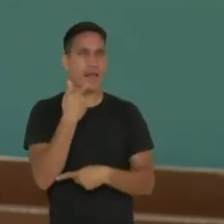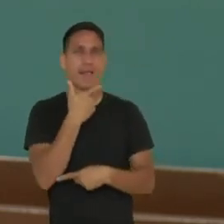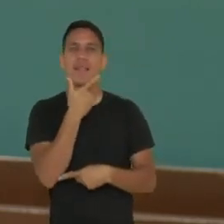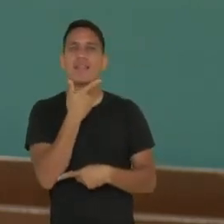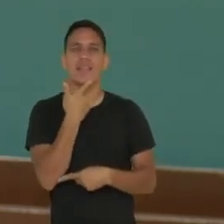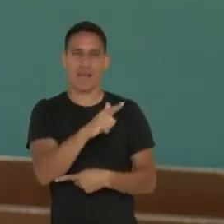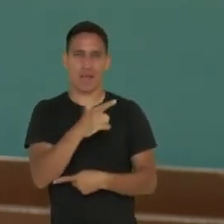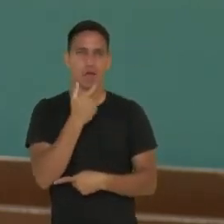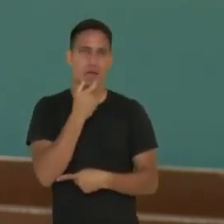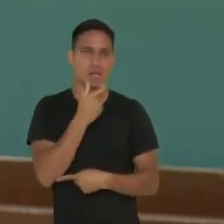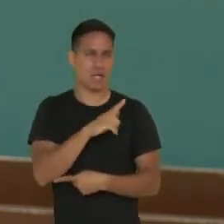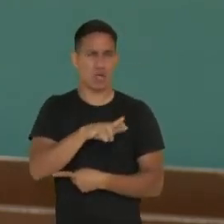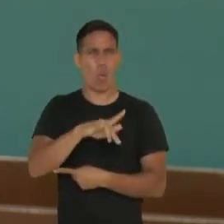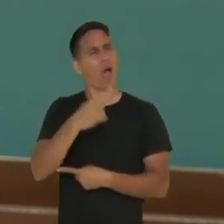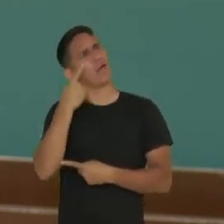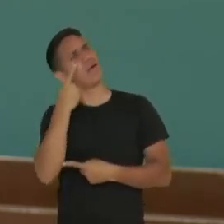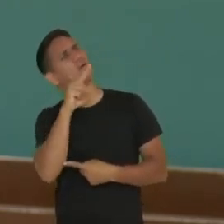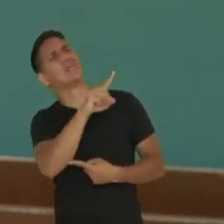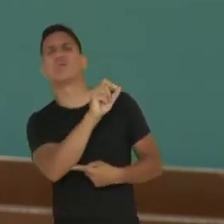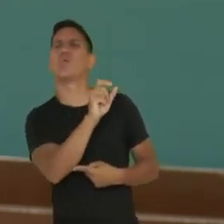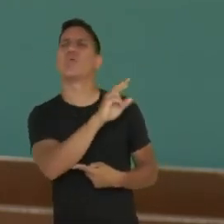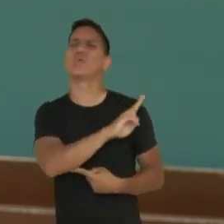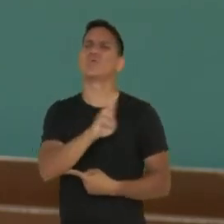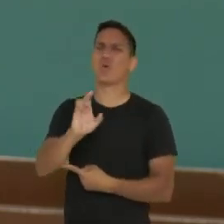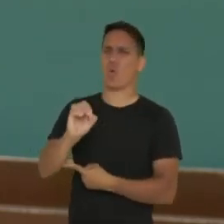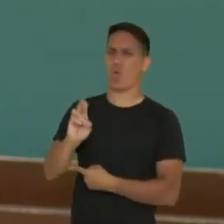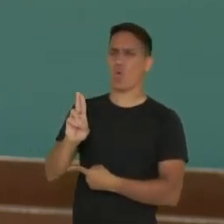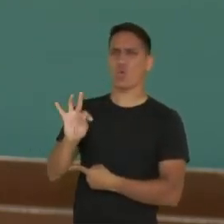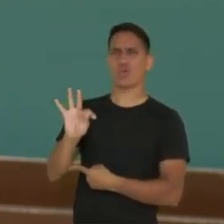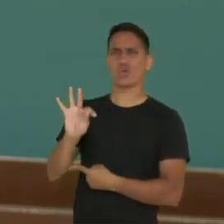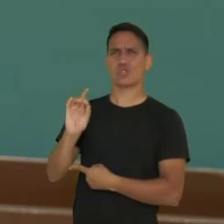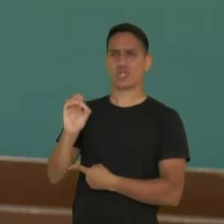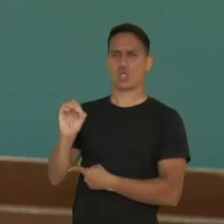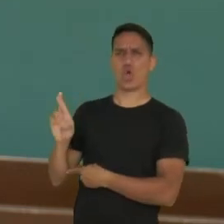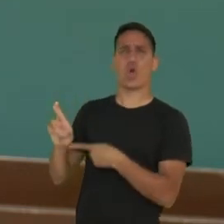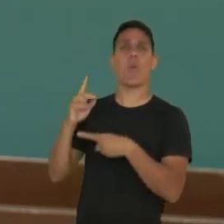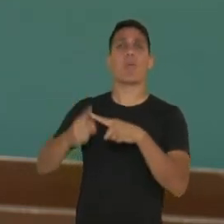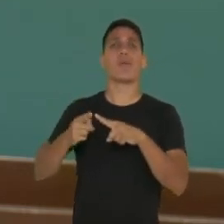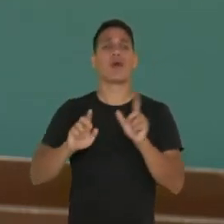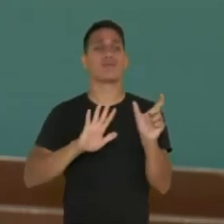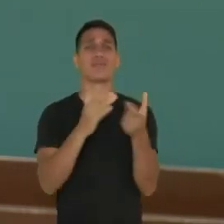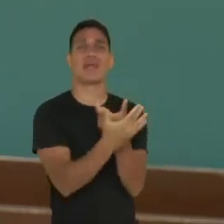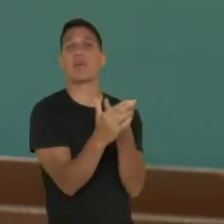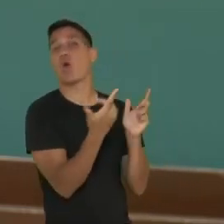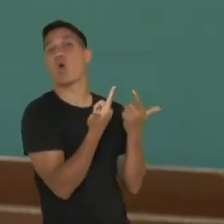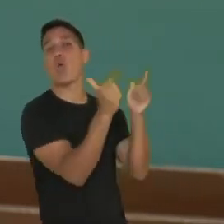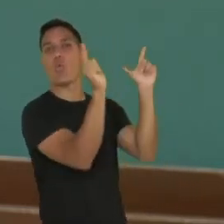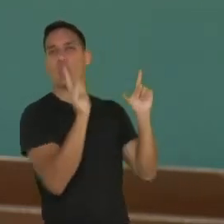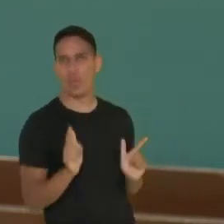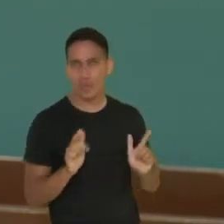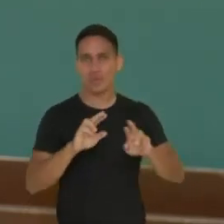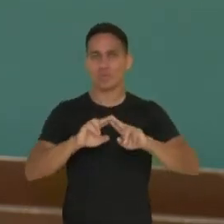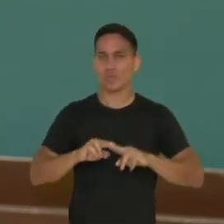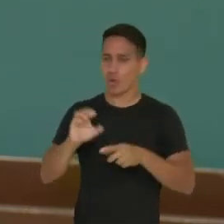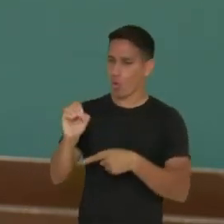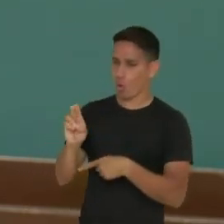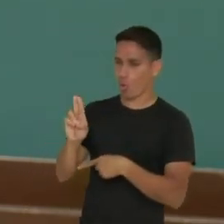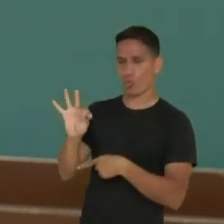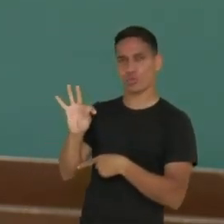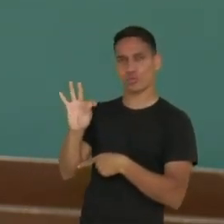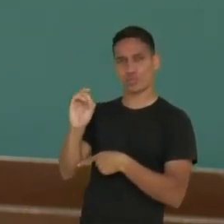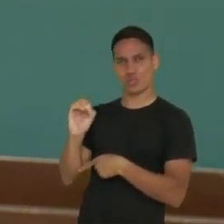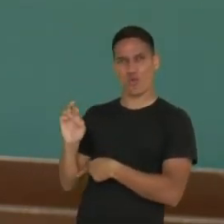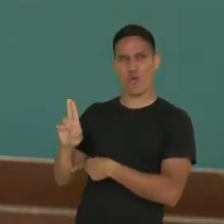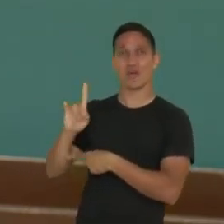essa, não vai entender aquilo que você apontou é um outdoor. Para eles é billboard, né? Outdoor, ali, para eles é algo que está fora, né?